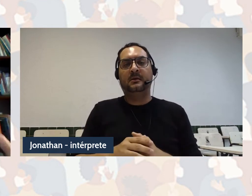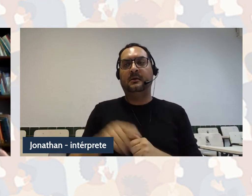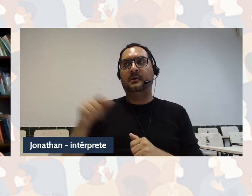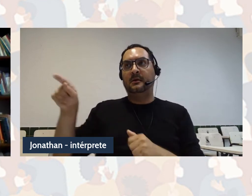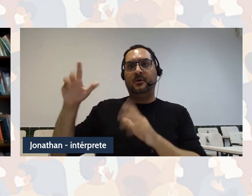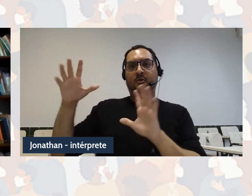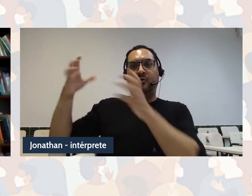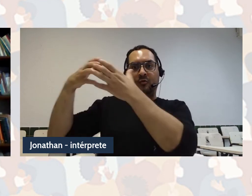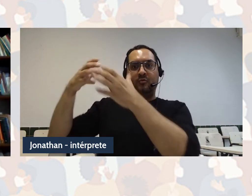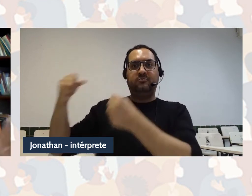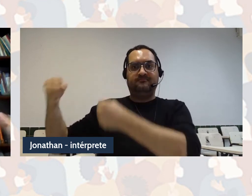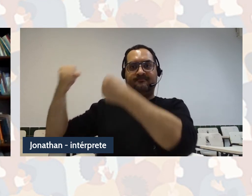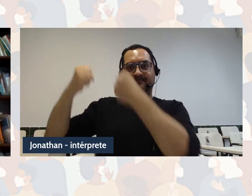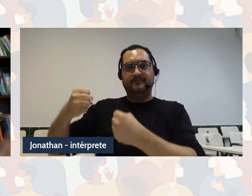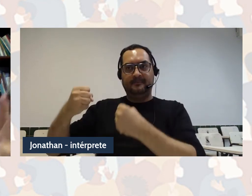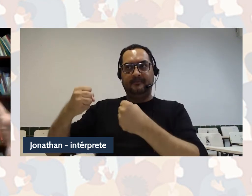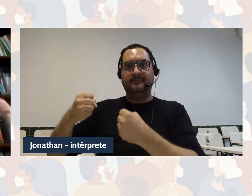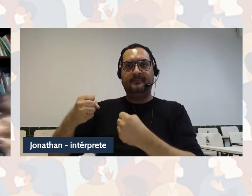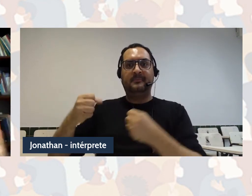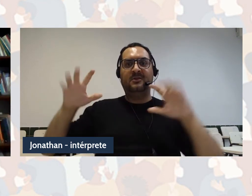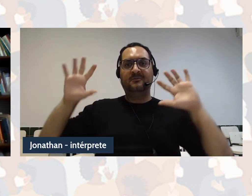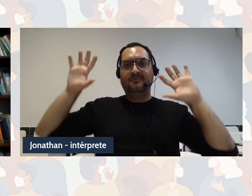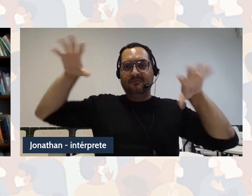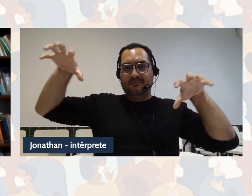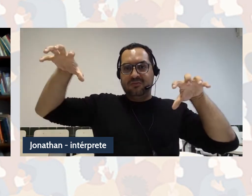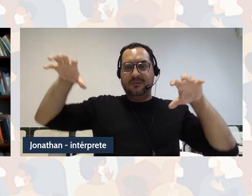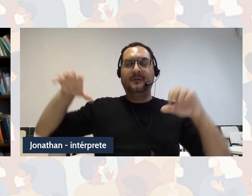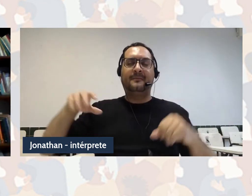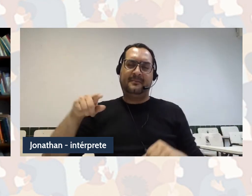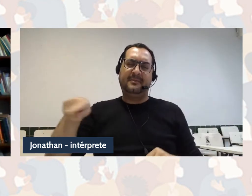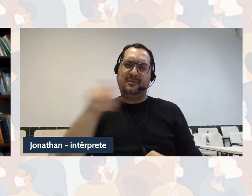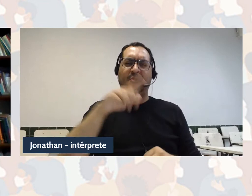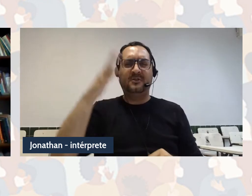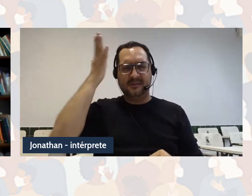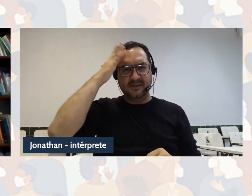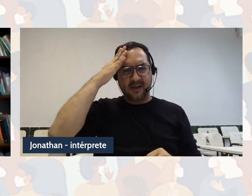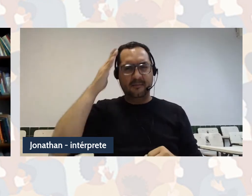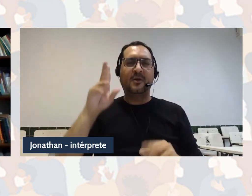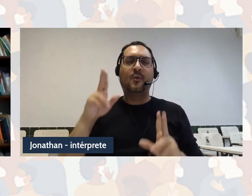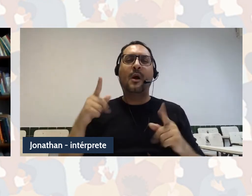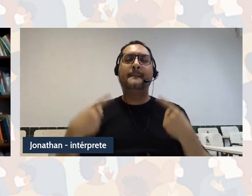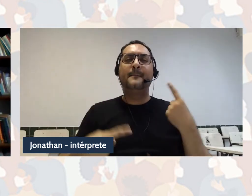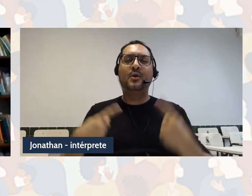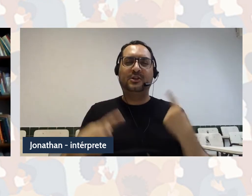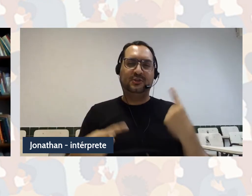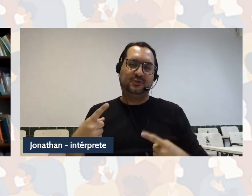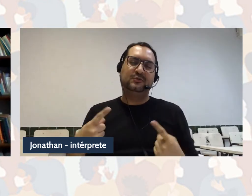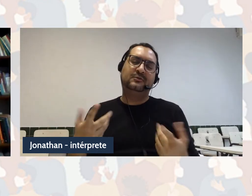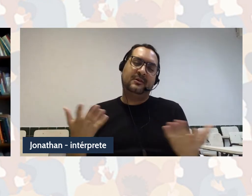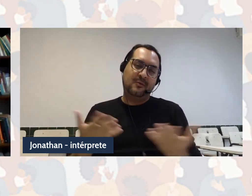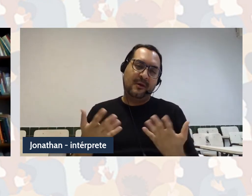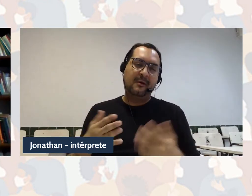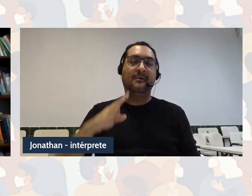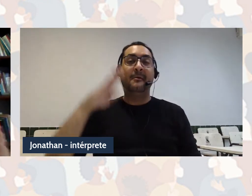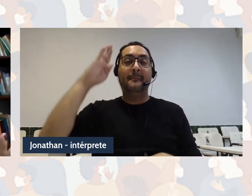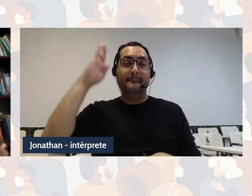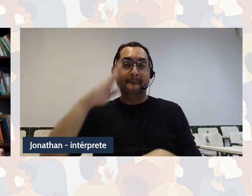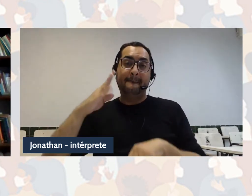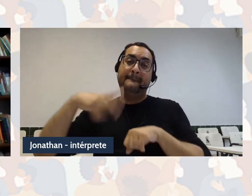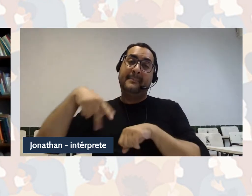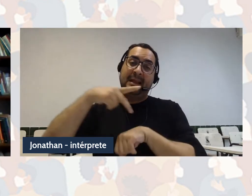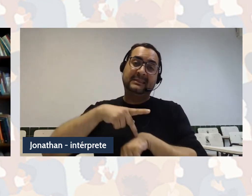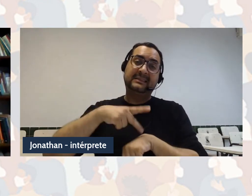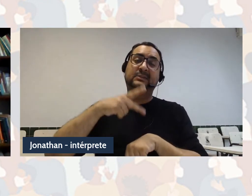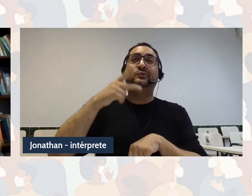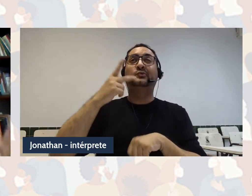posições dominantes. E eu acho que a gente verifica um pouco disso, inclusive no nosso cenário político atual, no país e no mundo de certa